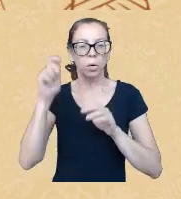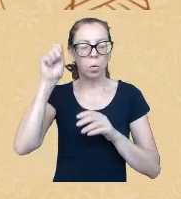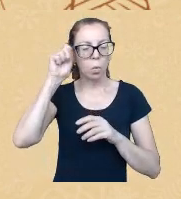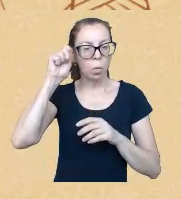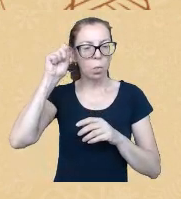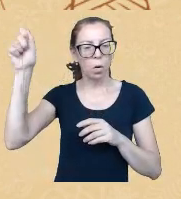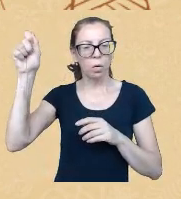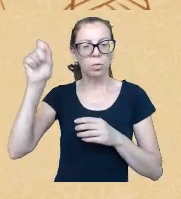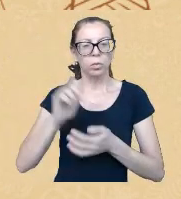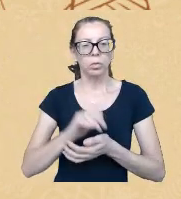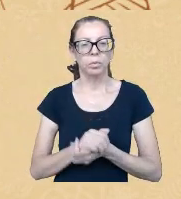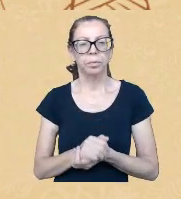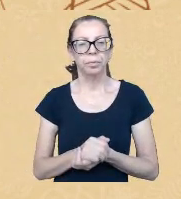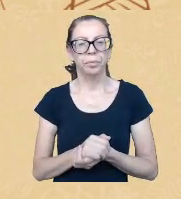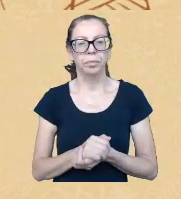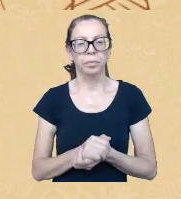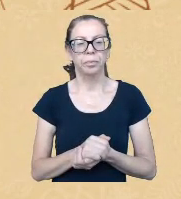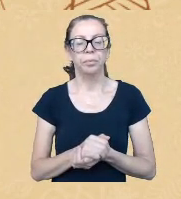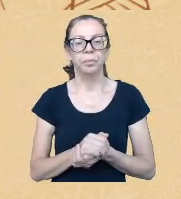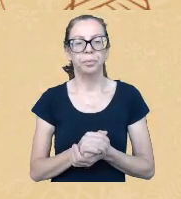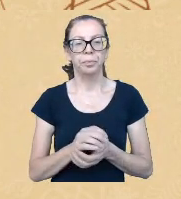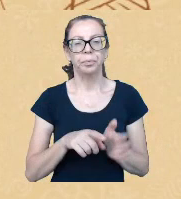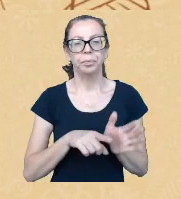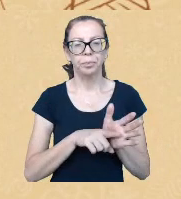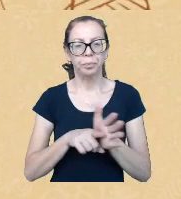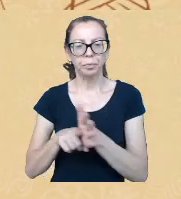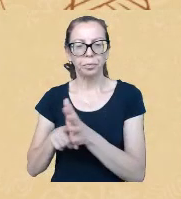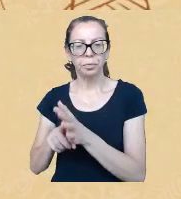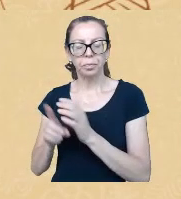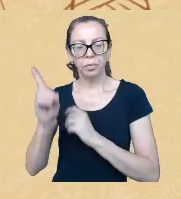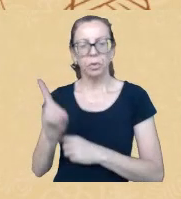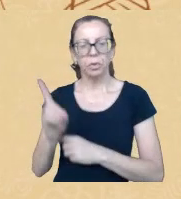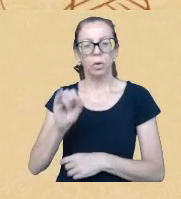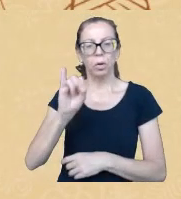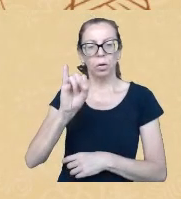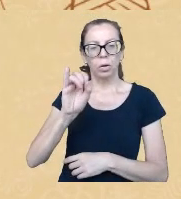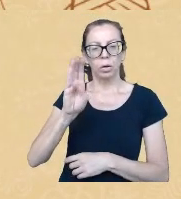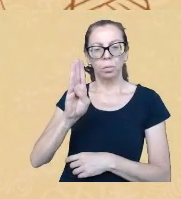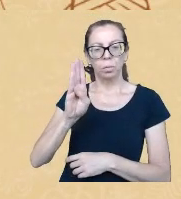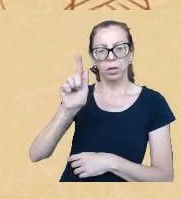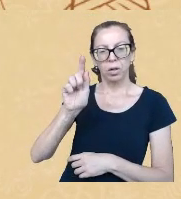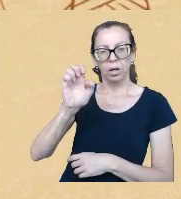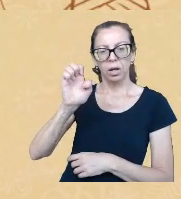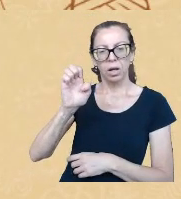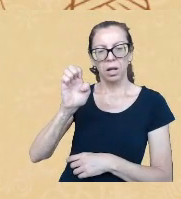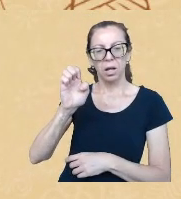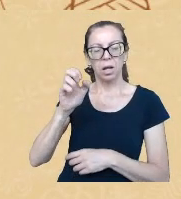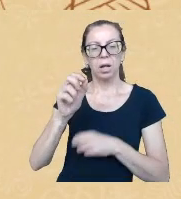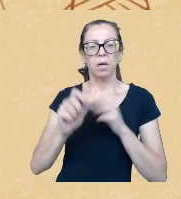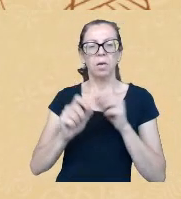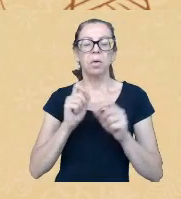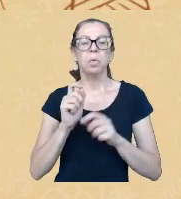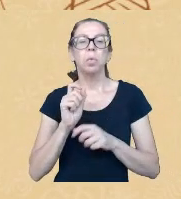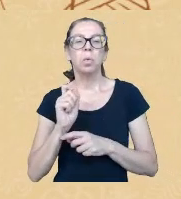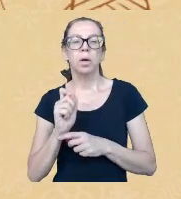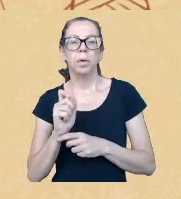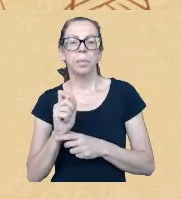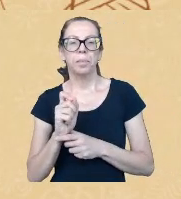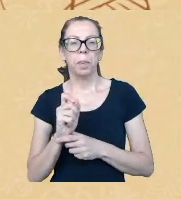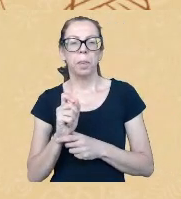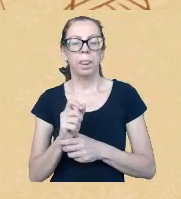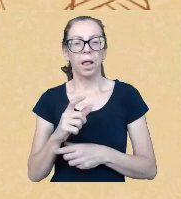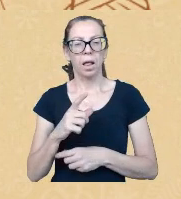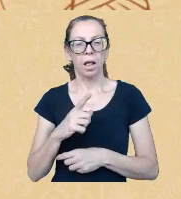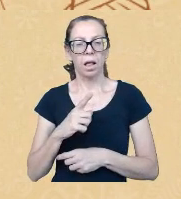pesquisador na diretoria de geosciências do IBGE que ele diz o seguinte há um elemento caboclo muito forte entre